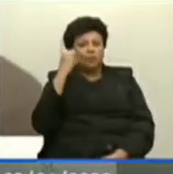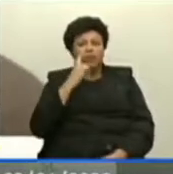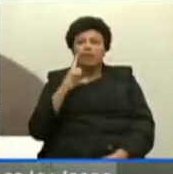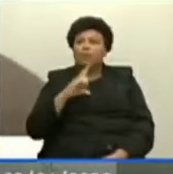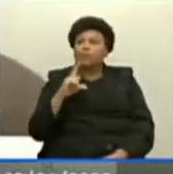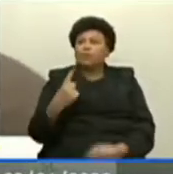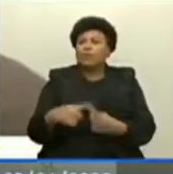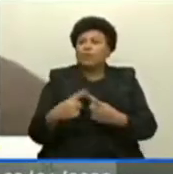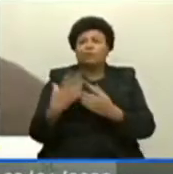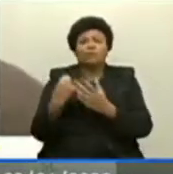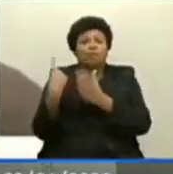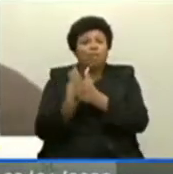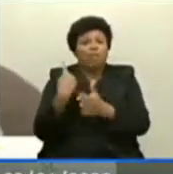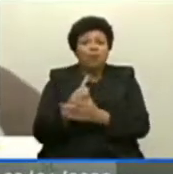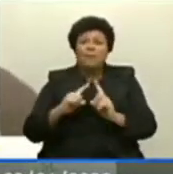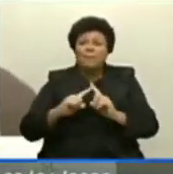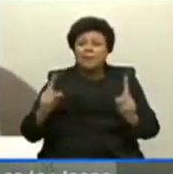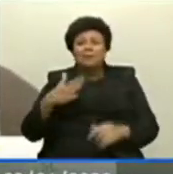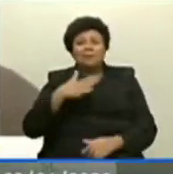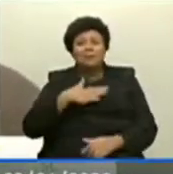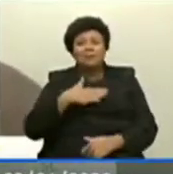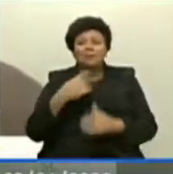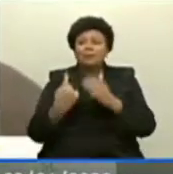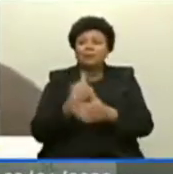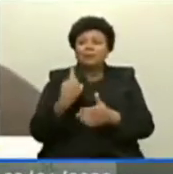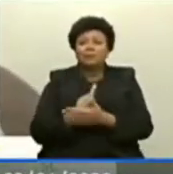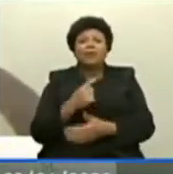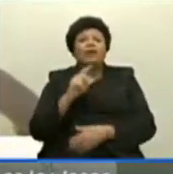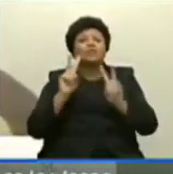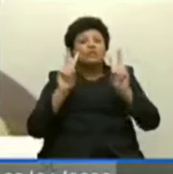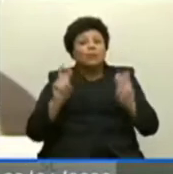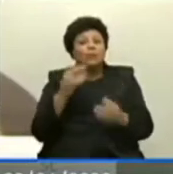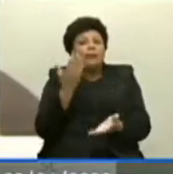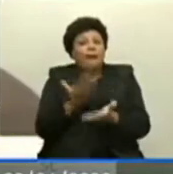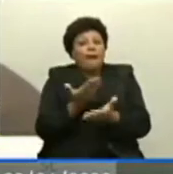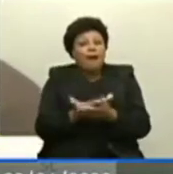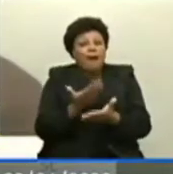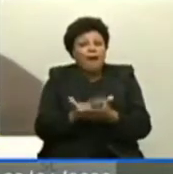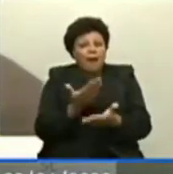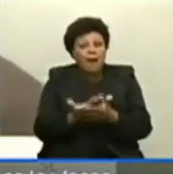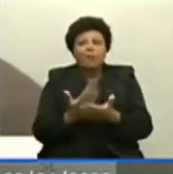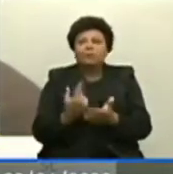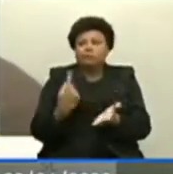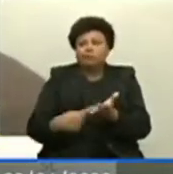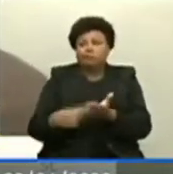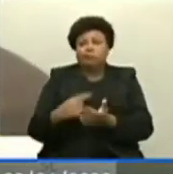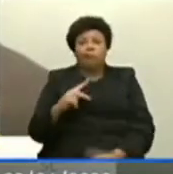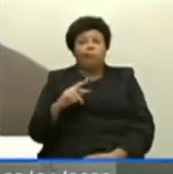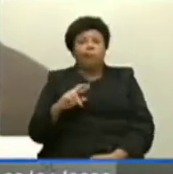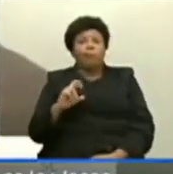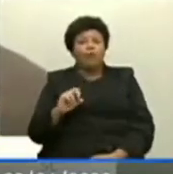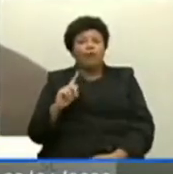questionamentos. Mas a minha pergunta é, as aulas que estão sendo essas aulas programadas, vale aqui